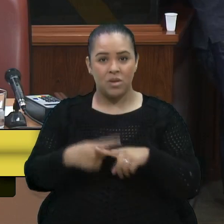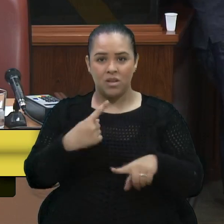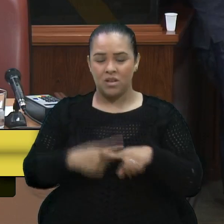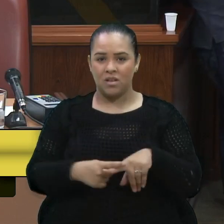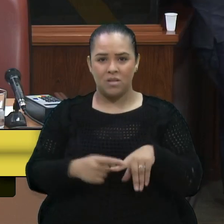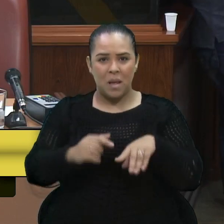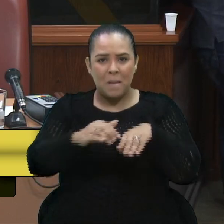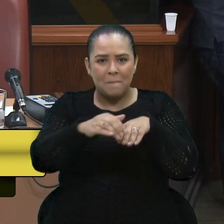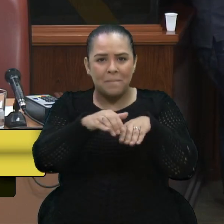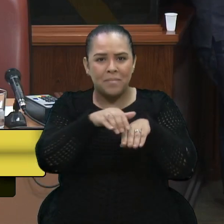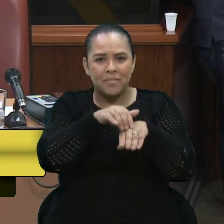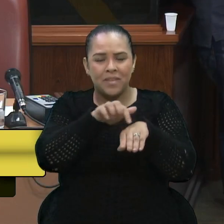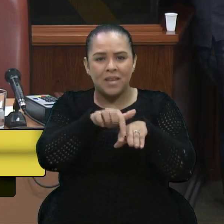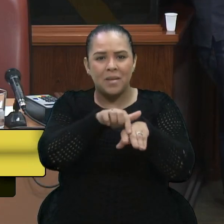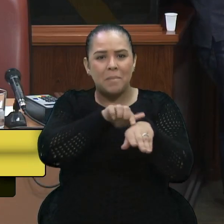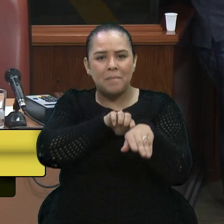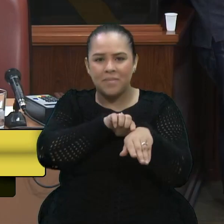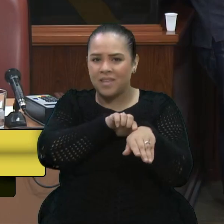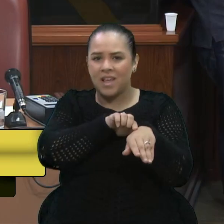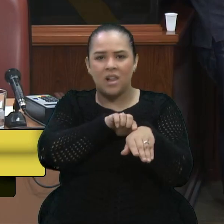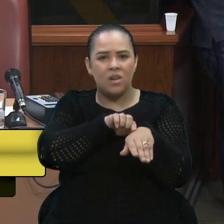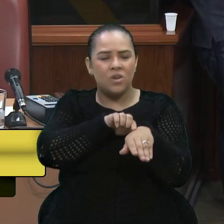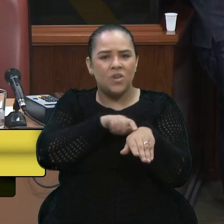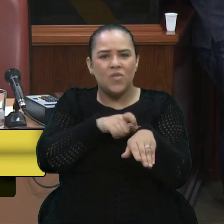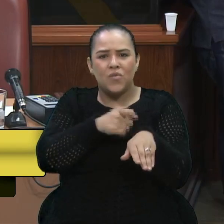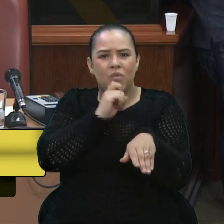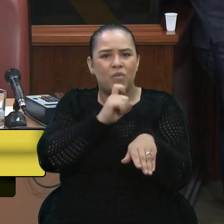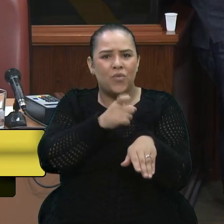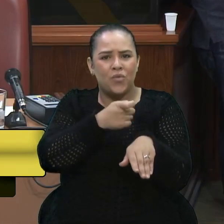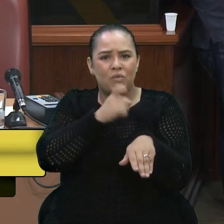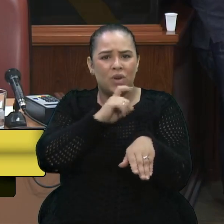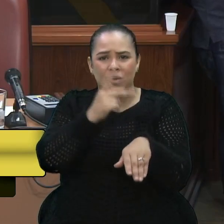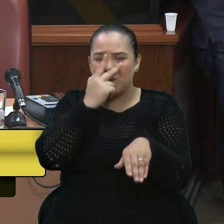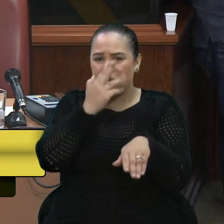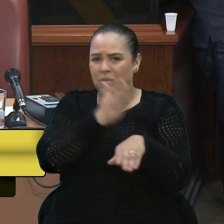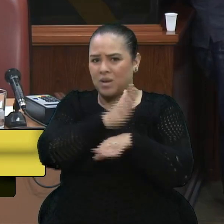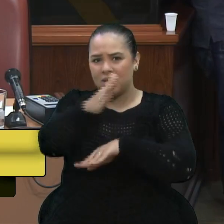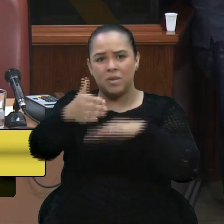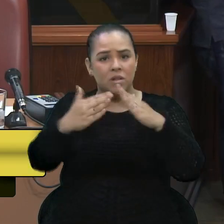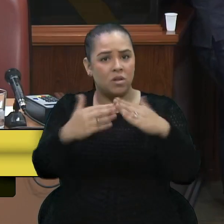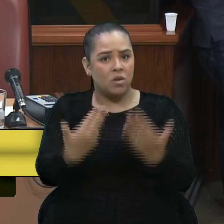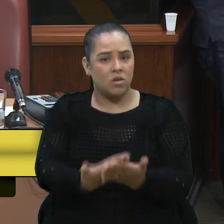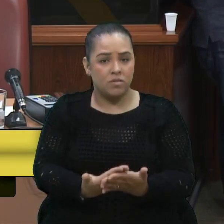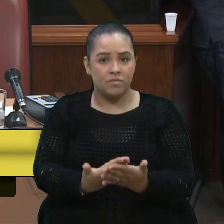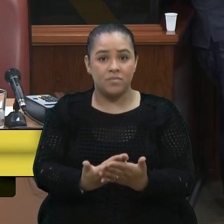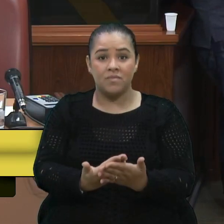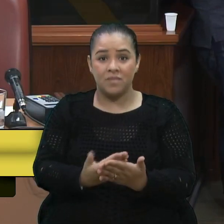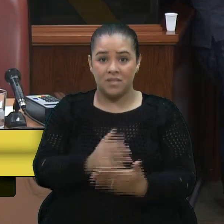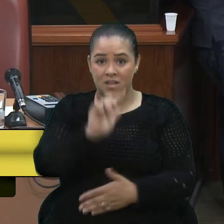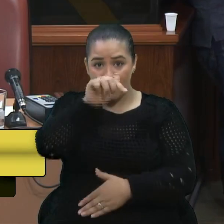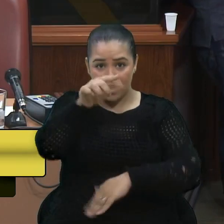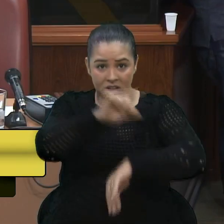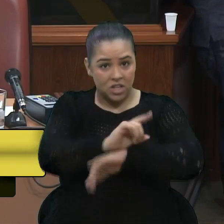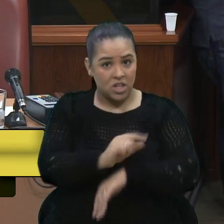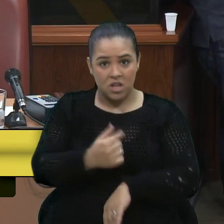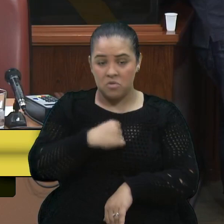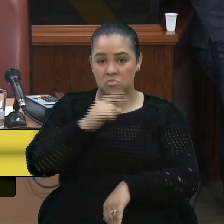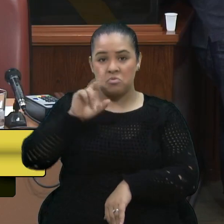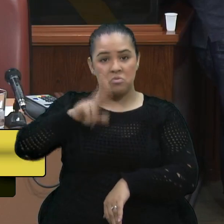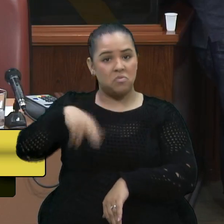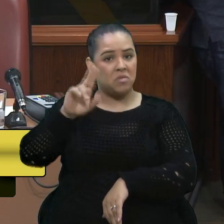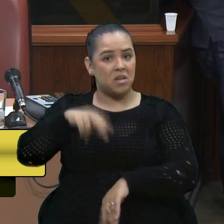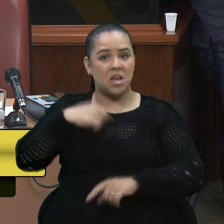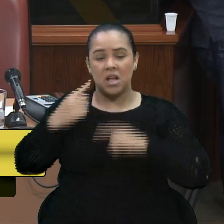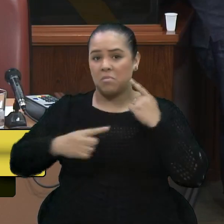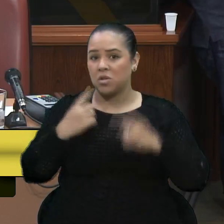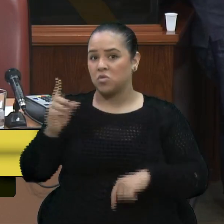congelados e, mesmo assim, ele ia para a escola. Depois daquele dia, colegas vereadores, eu nunca mais reclamei de ter que ir para a escola num